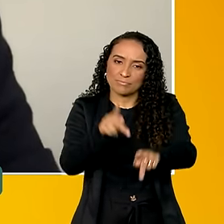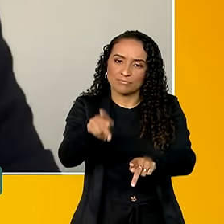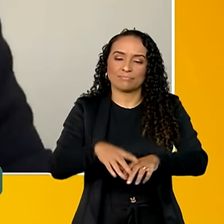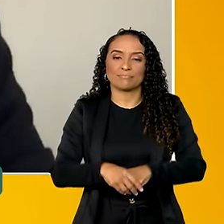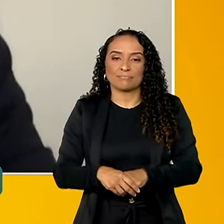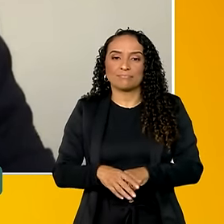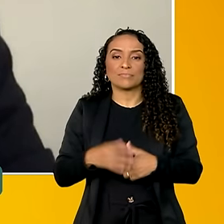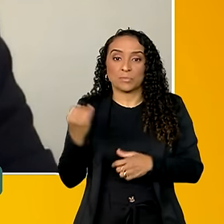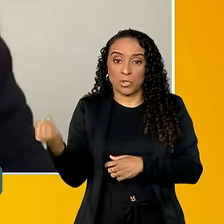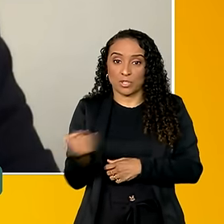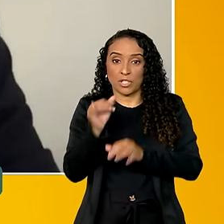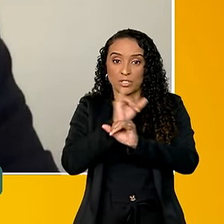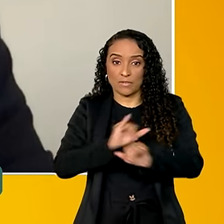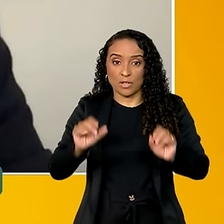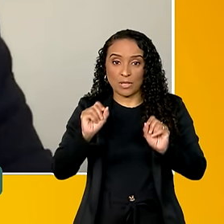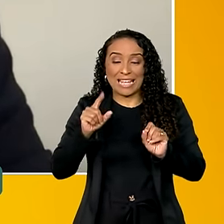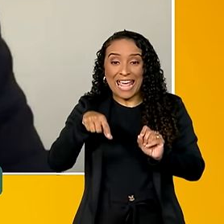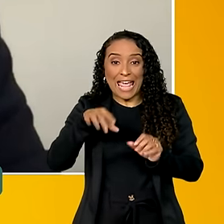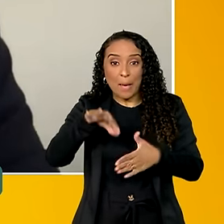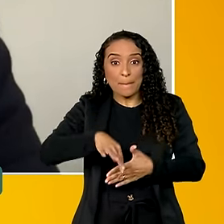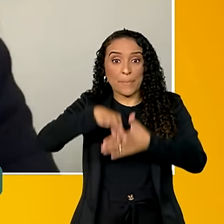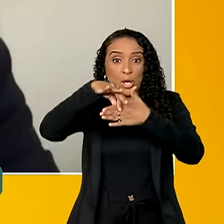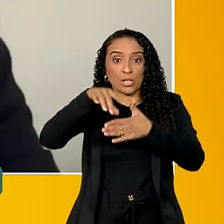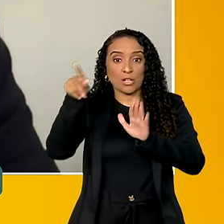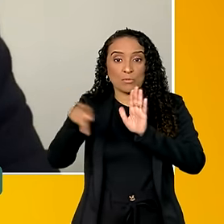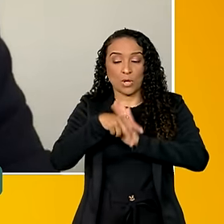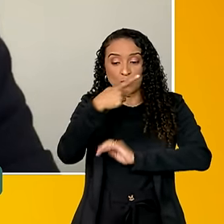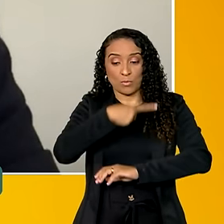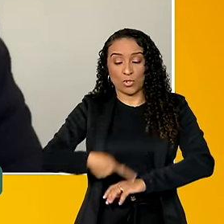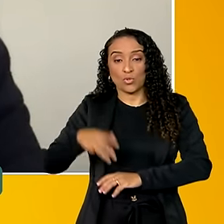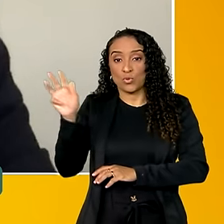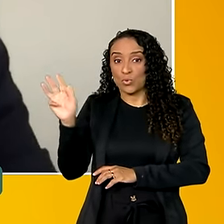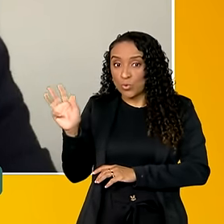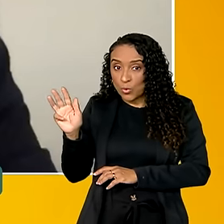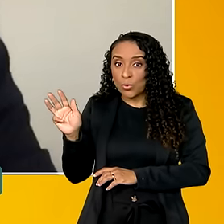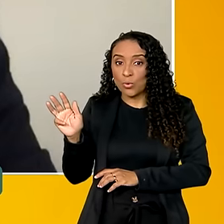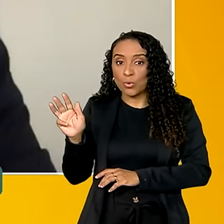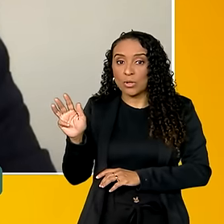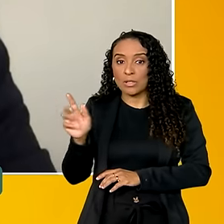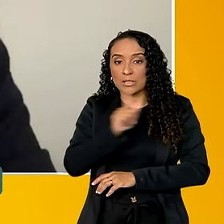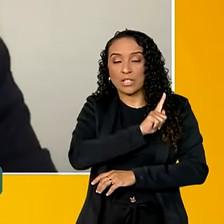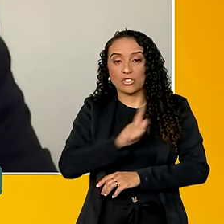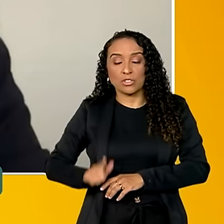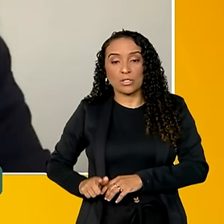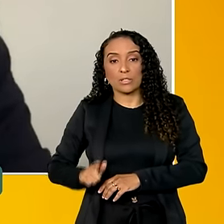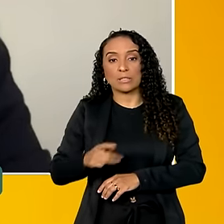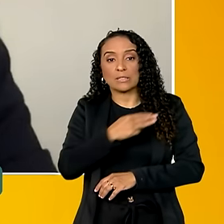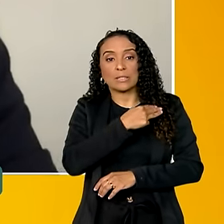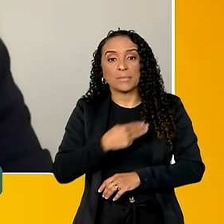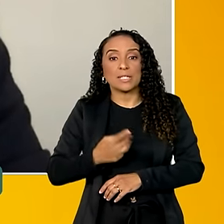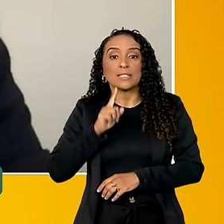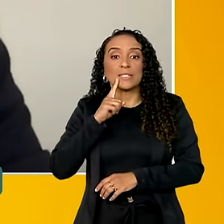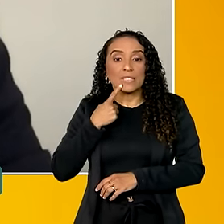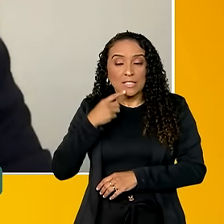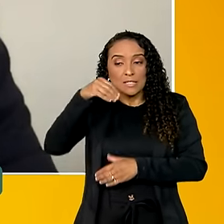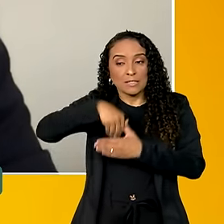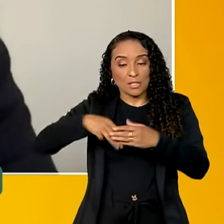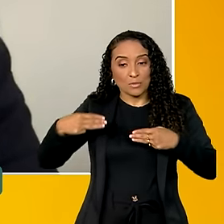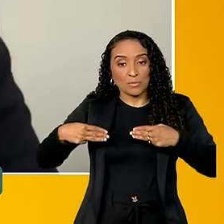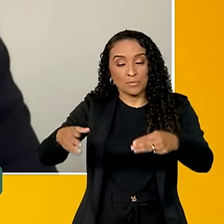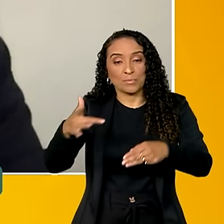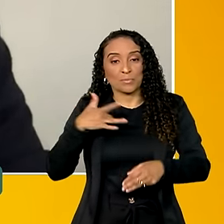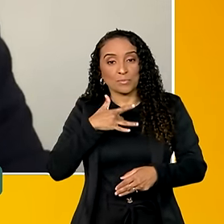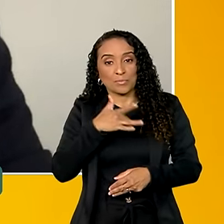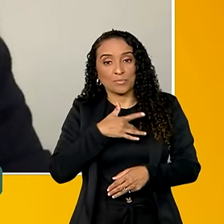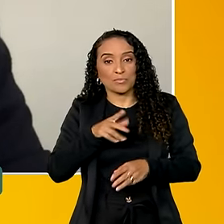É importante dizer que essa é uma prioridade do presidente Lula, da gestão da ministra Nízia no Ministério da Saúde,